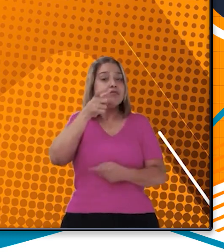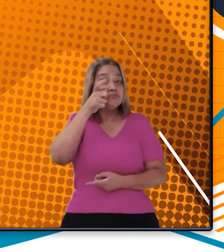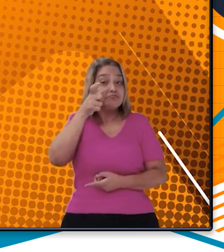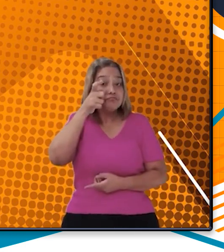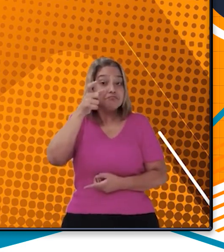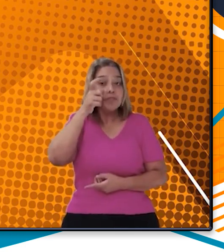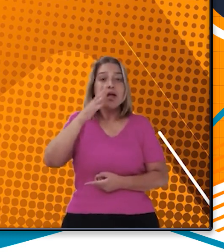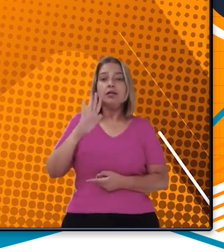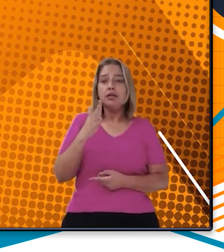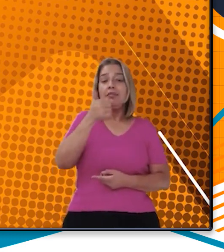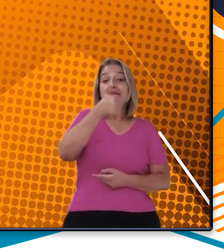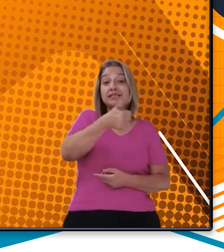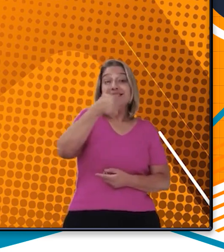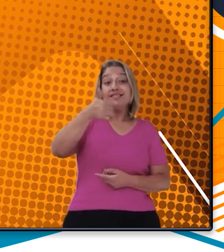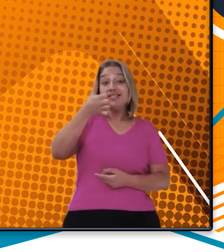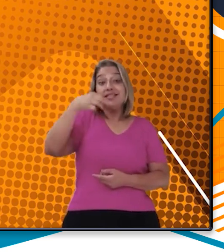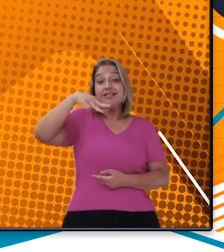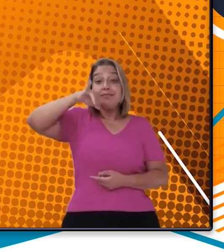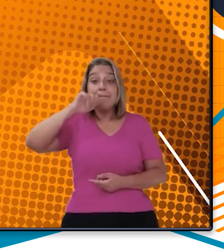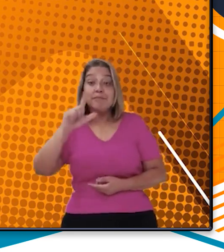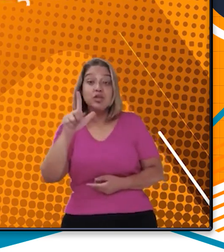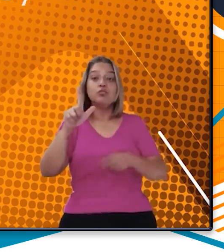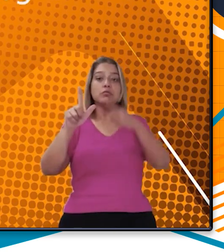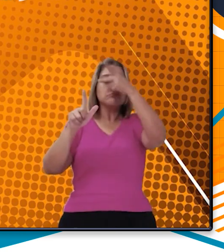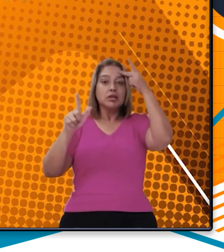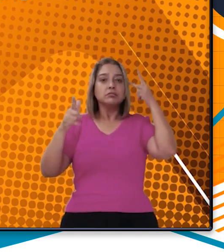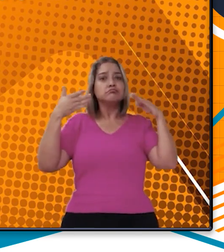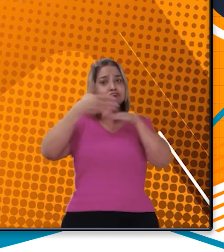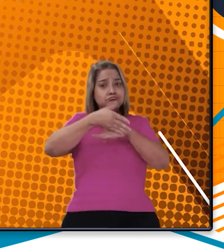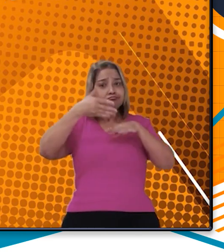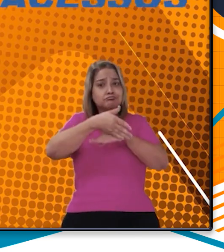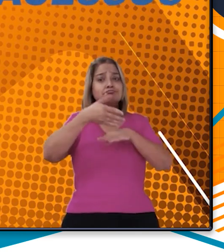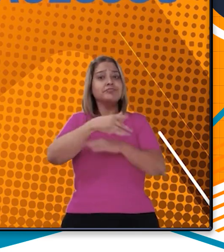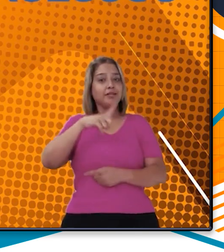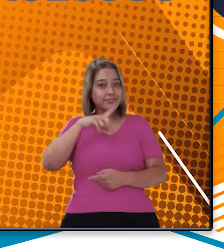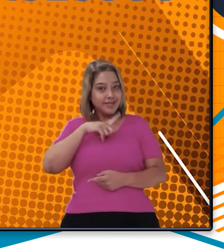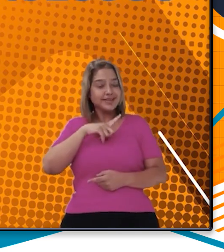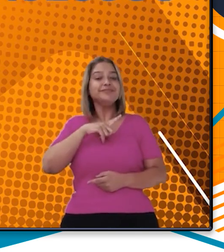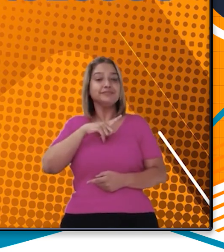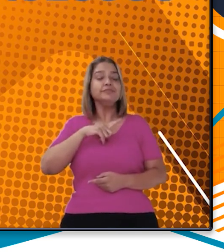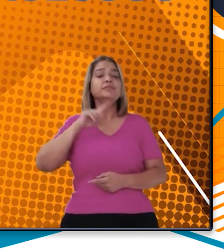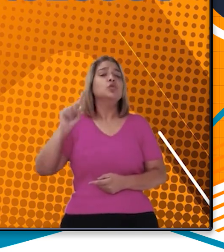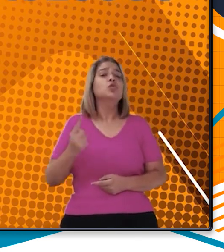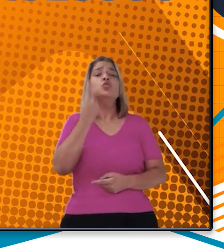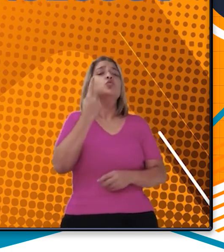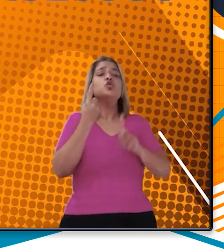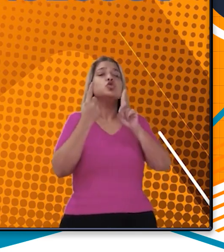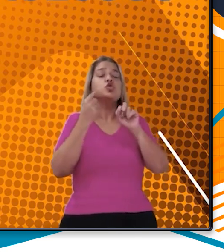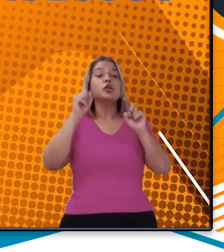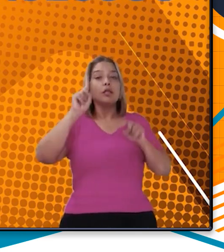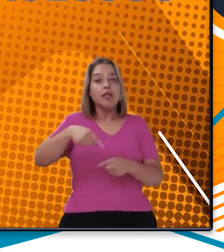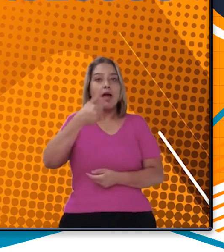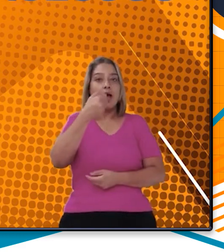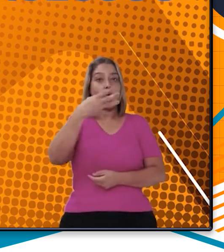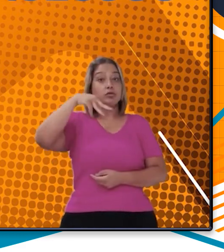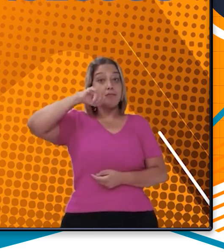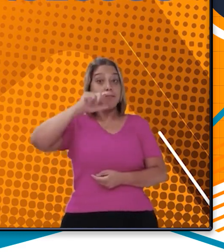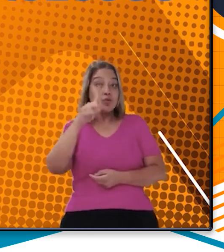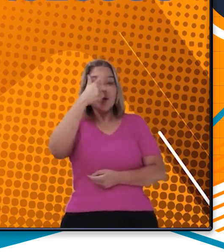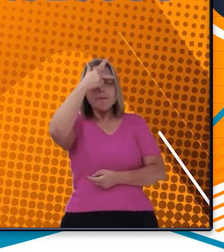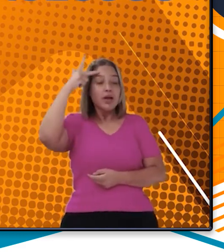116 mil acessos. E, em apenas um dia, 14 mil acessos.